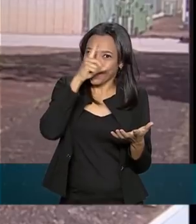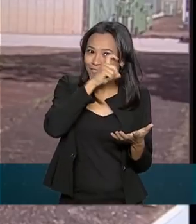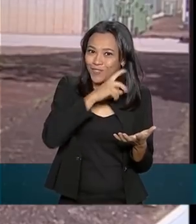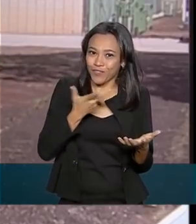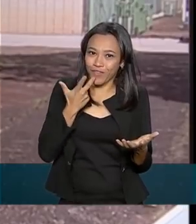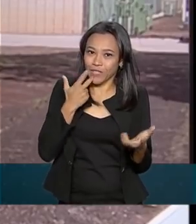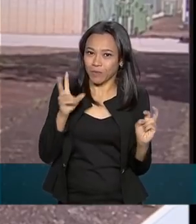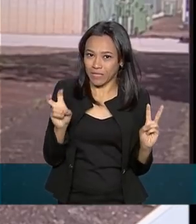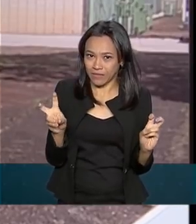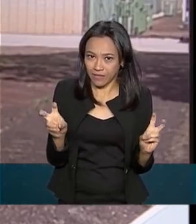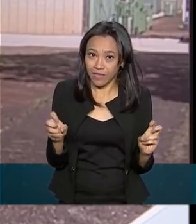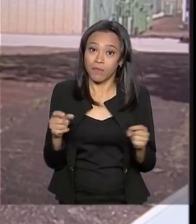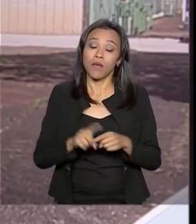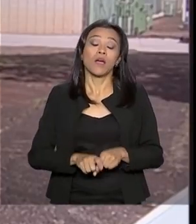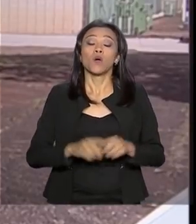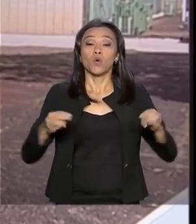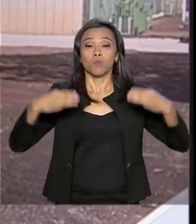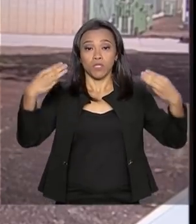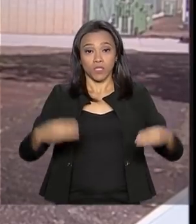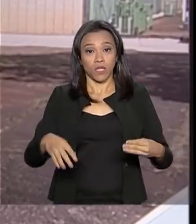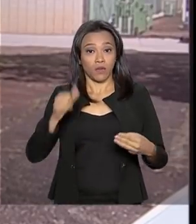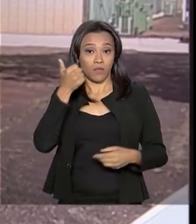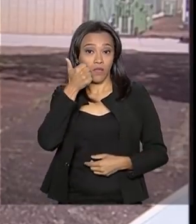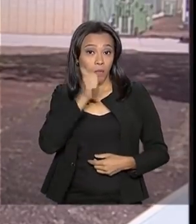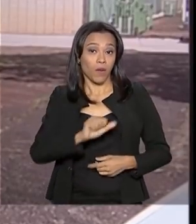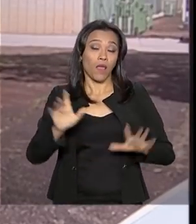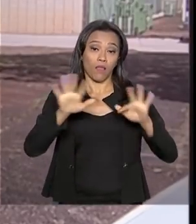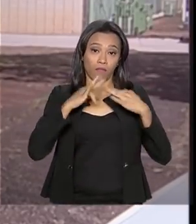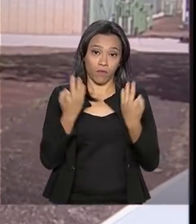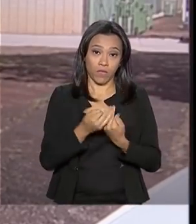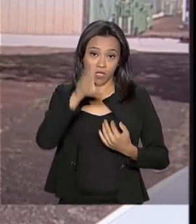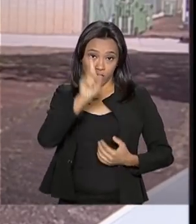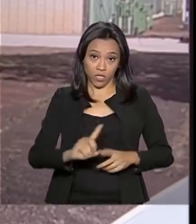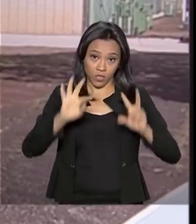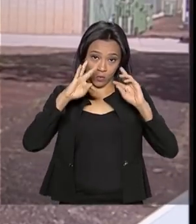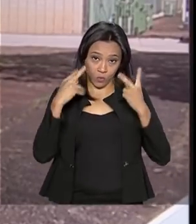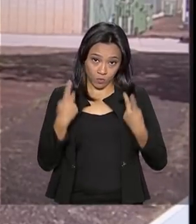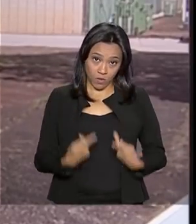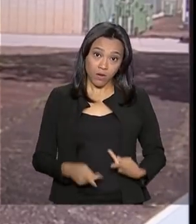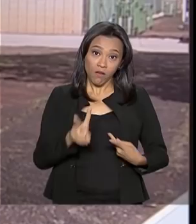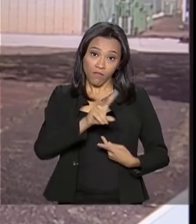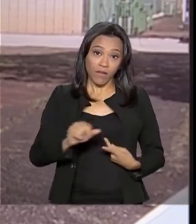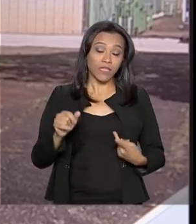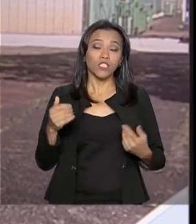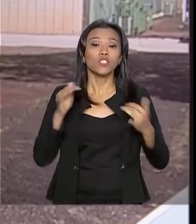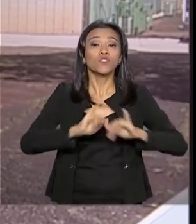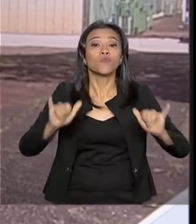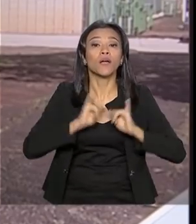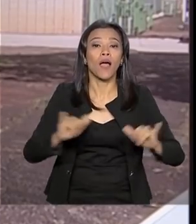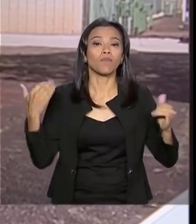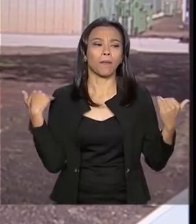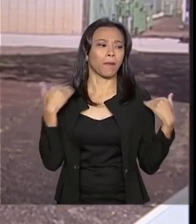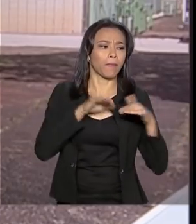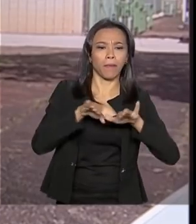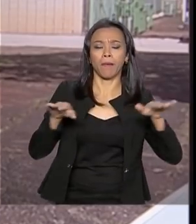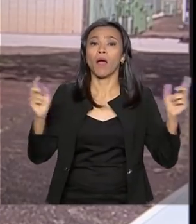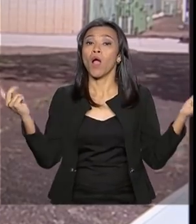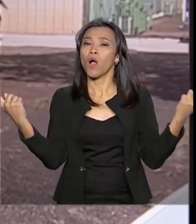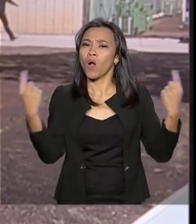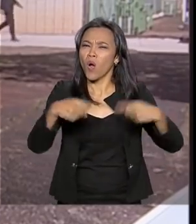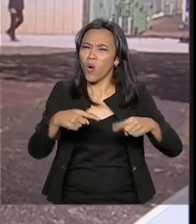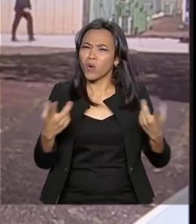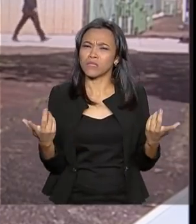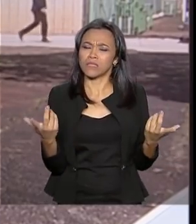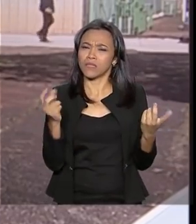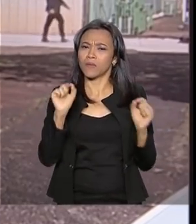o Ministério da Mulher, da Família e dos Direitos Humanos vai lançar a campanha Acolhe a Vida. É uma campanha de prevenção ao suicídio e também